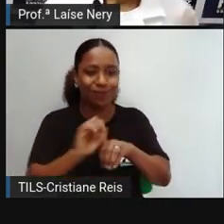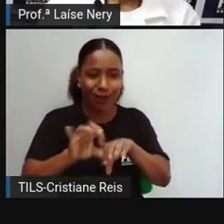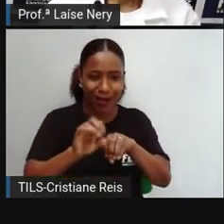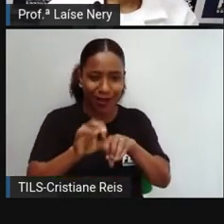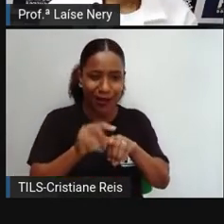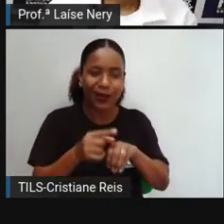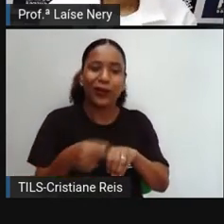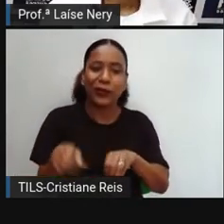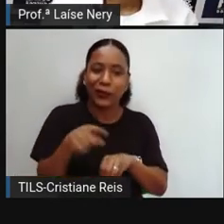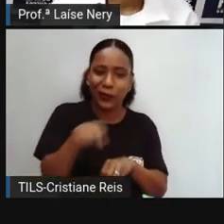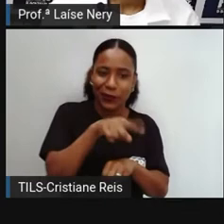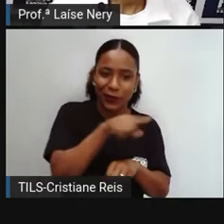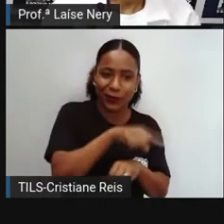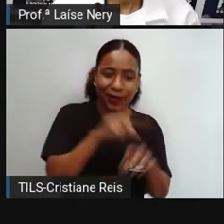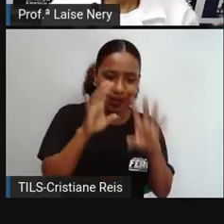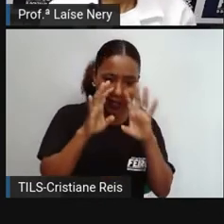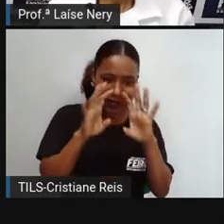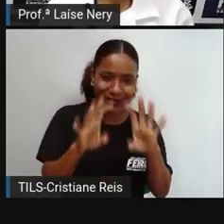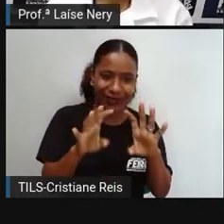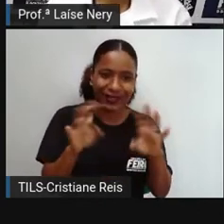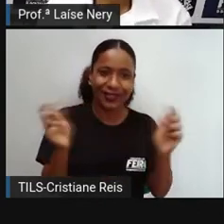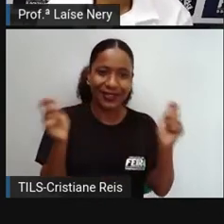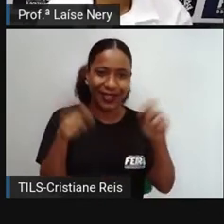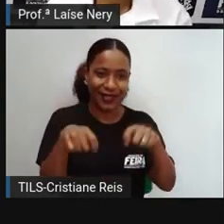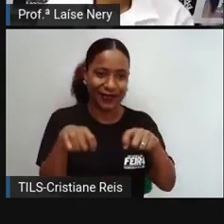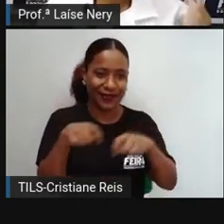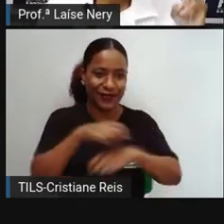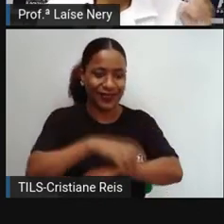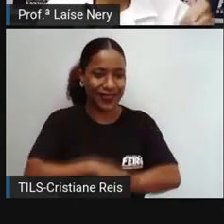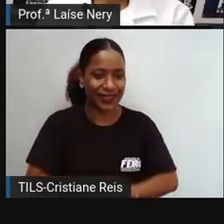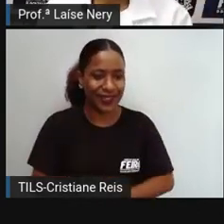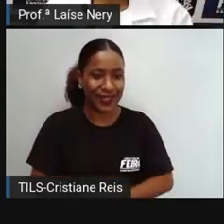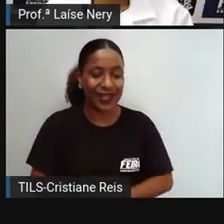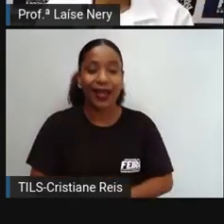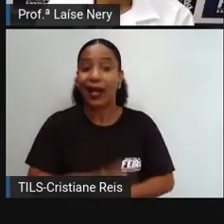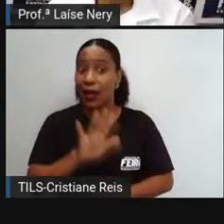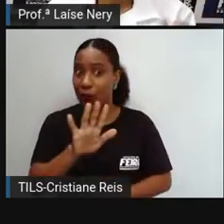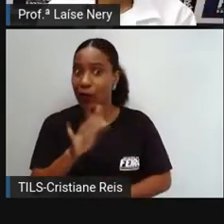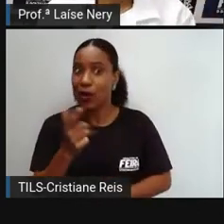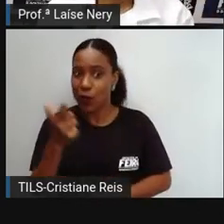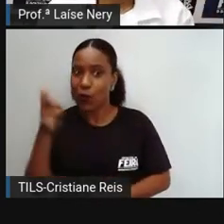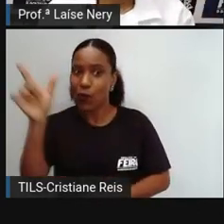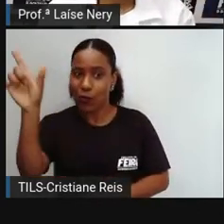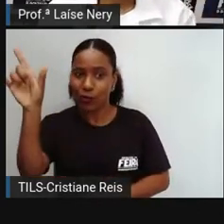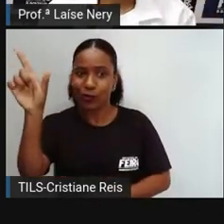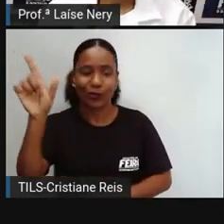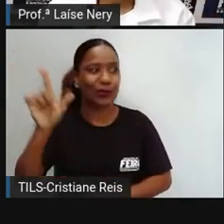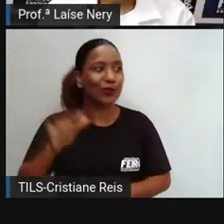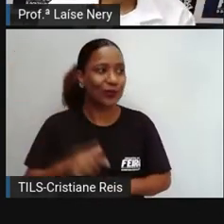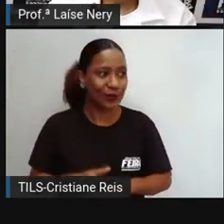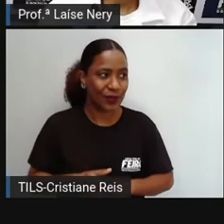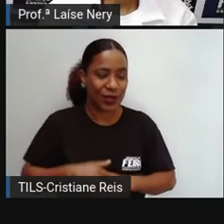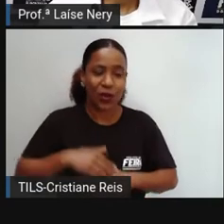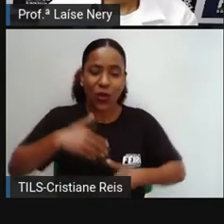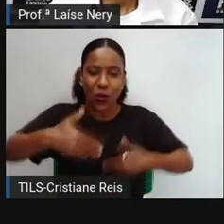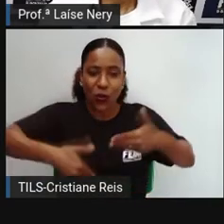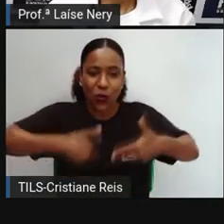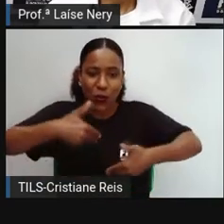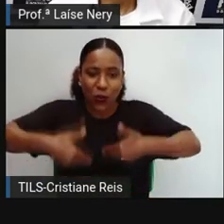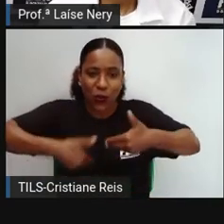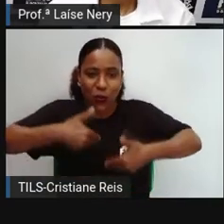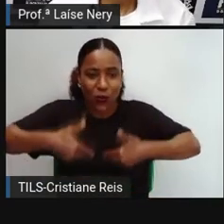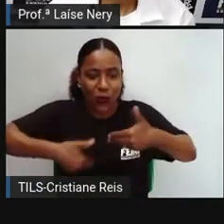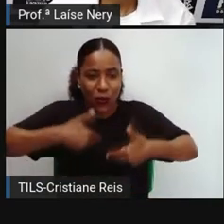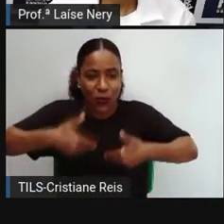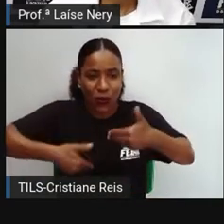Agora, nós vamos falar sobre autocuidado. Nós tivemos duas aulas nessa perspectiva, mas,